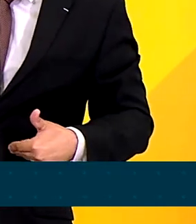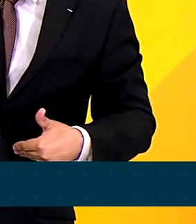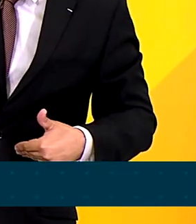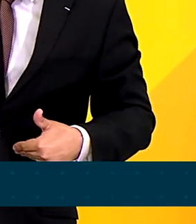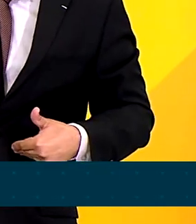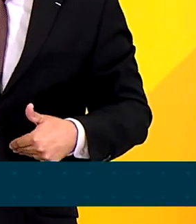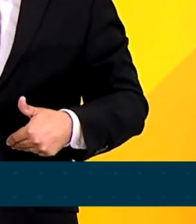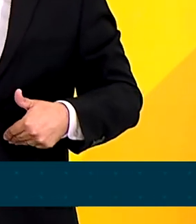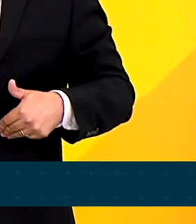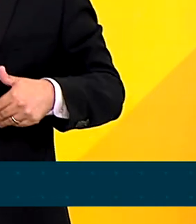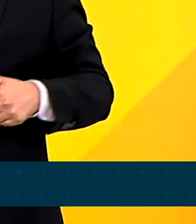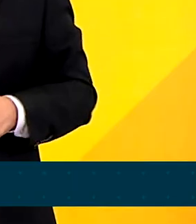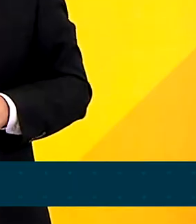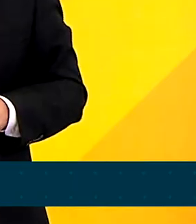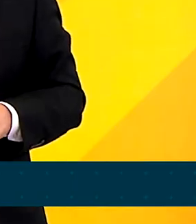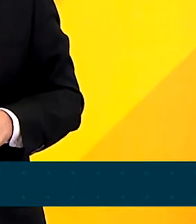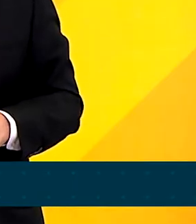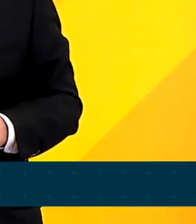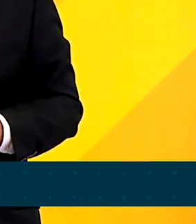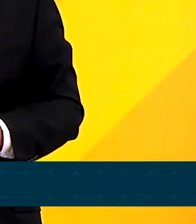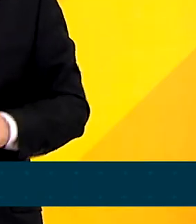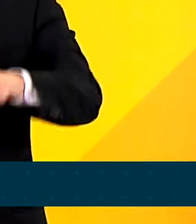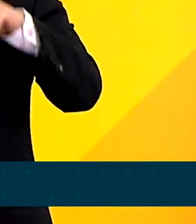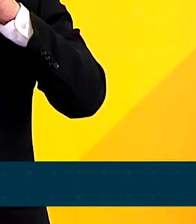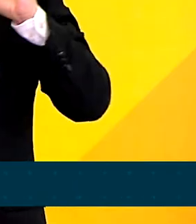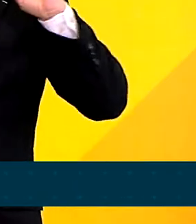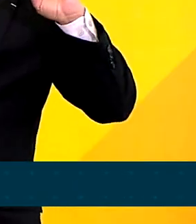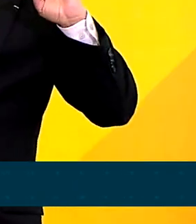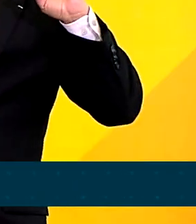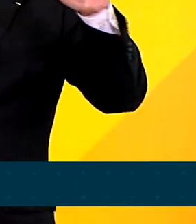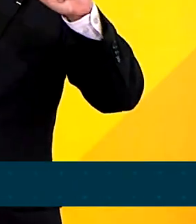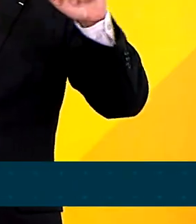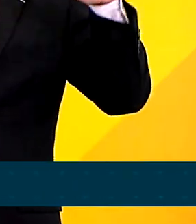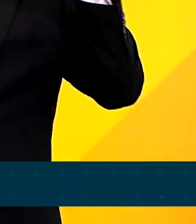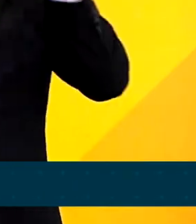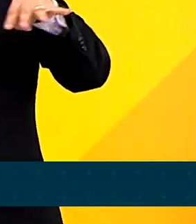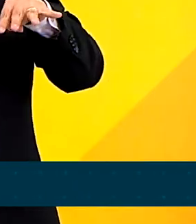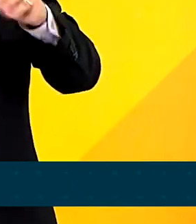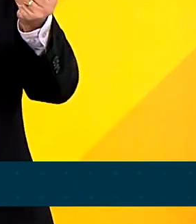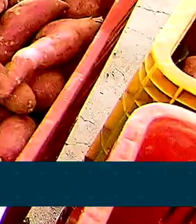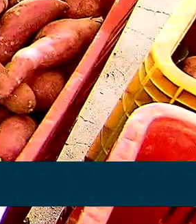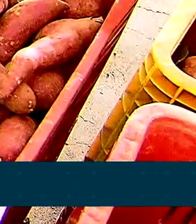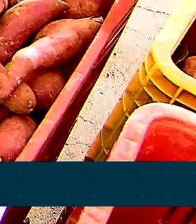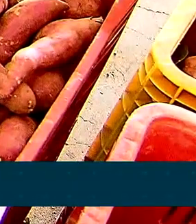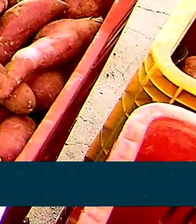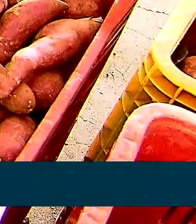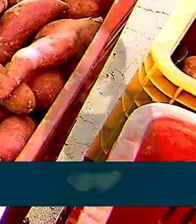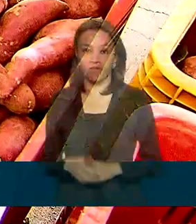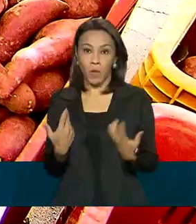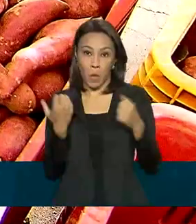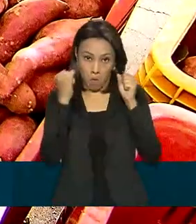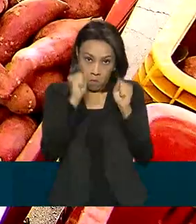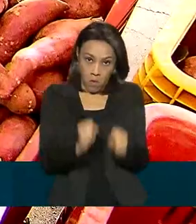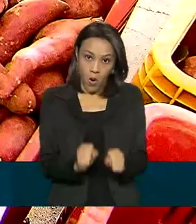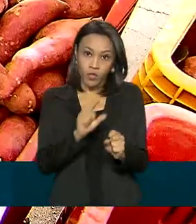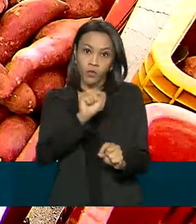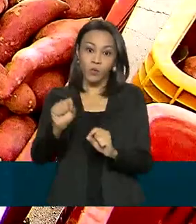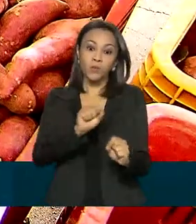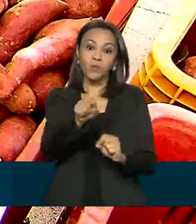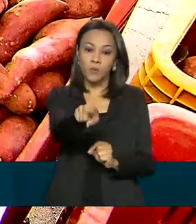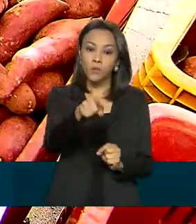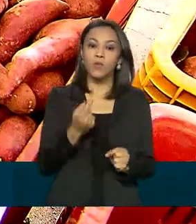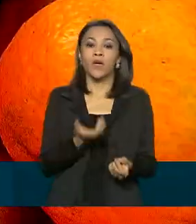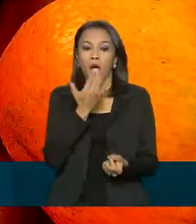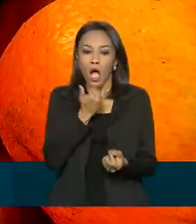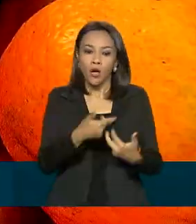inadmissível. Portanto, todas as ações têm que ser voltadas para superarmos essas pautas. Podem ser repassados alimentos